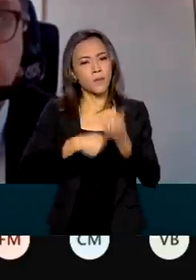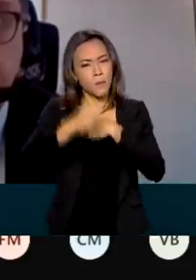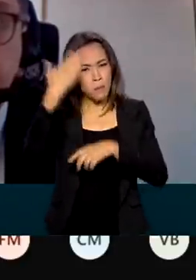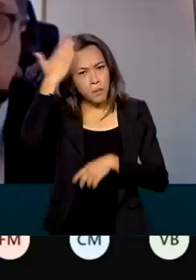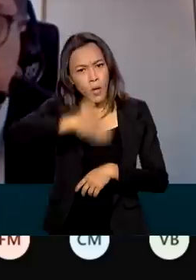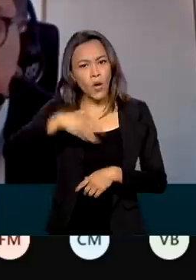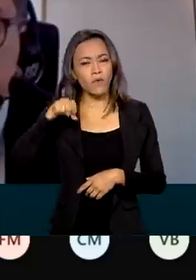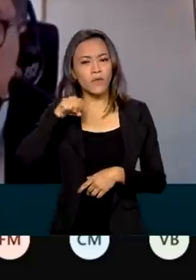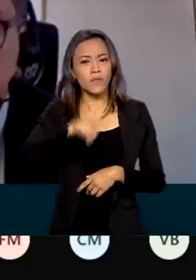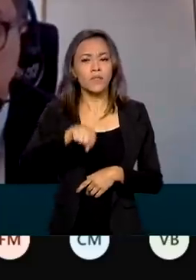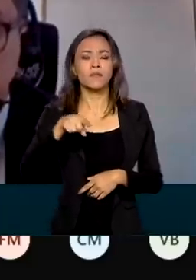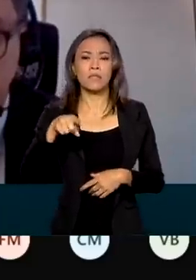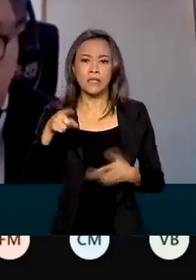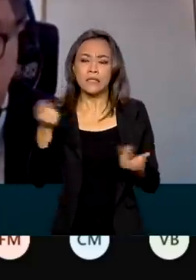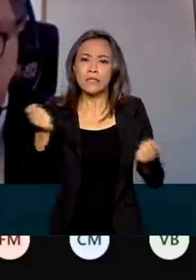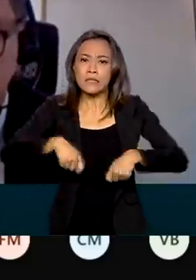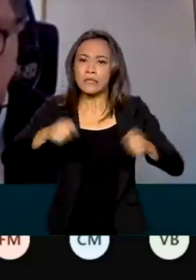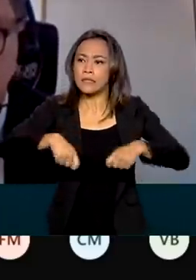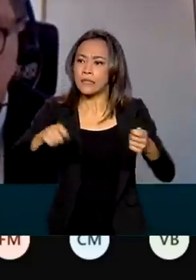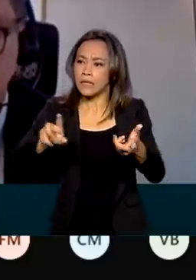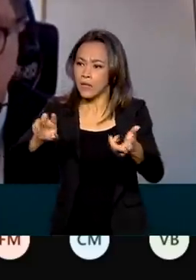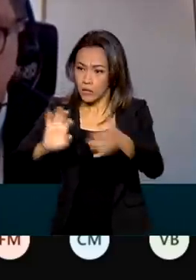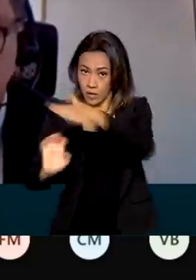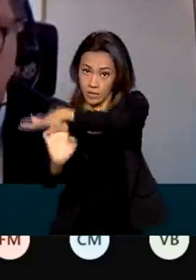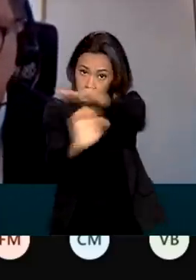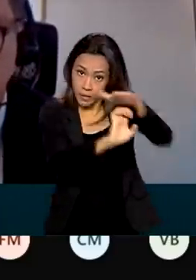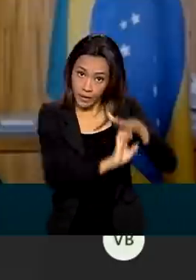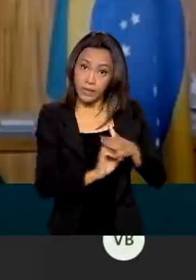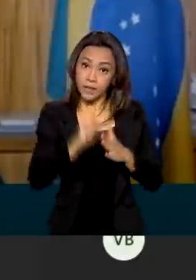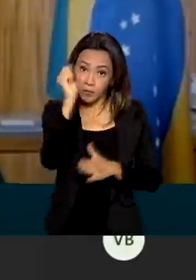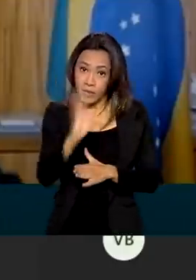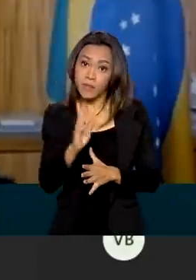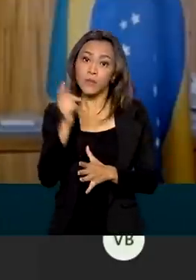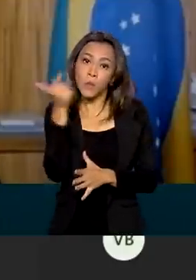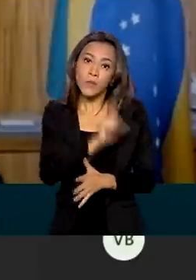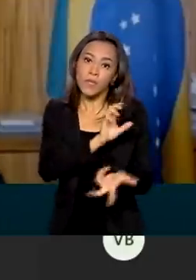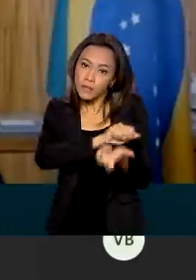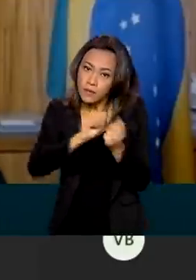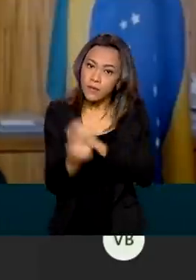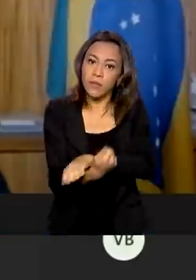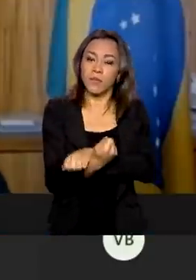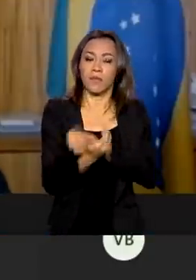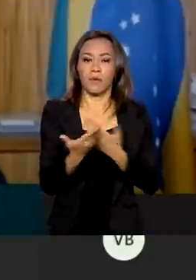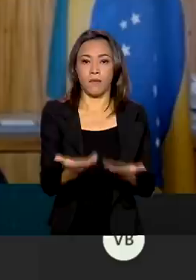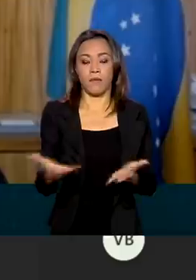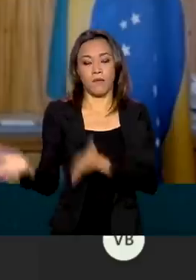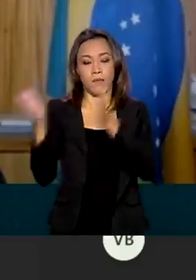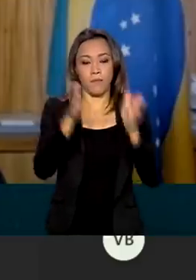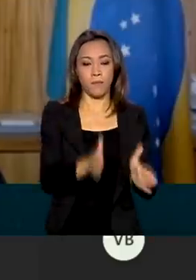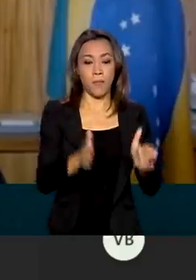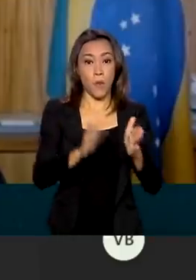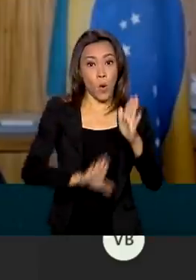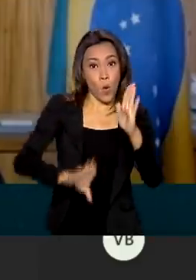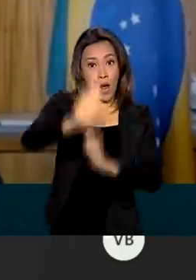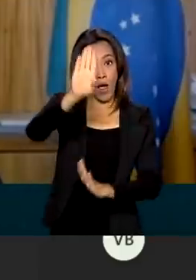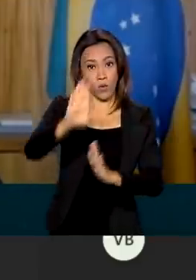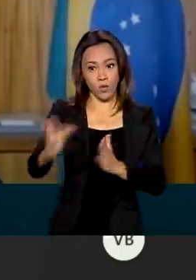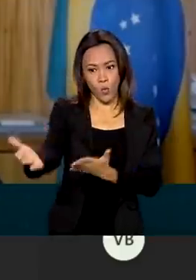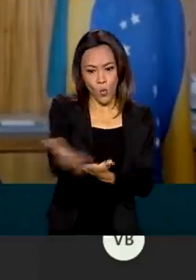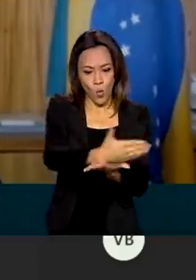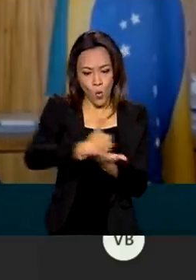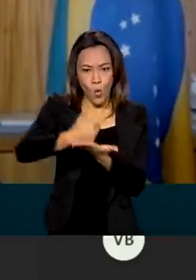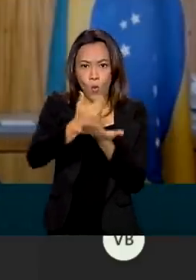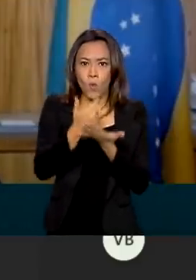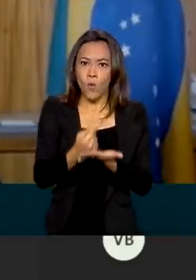capacidade de adaptação dos empresários brasileiros. O recorde histórico de arrecadação com crescimento real.